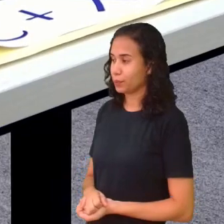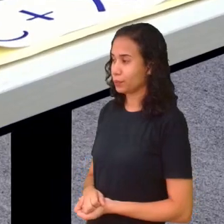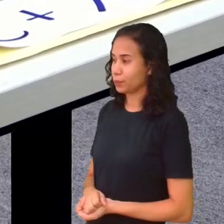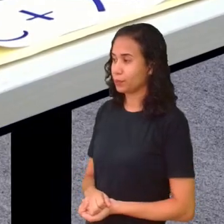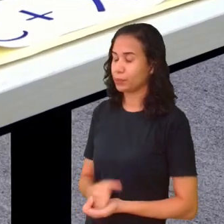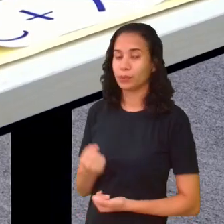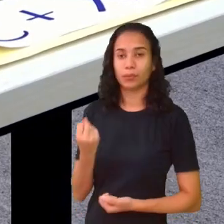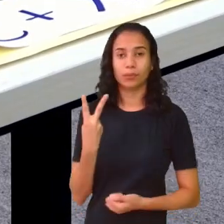2x.